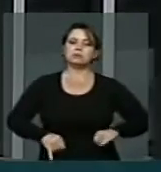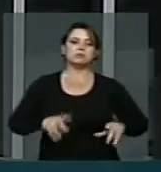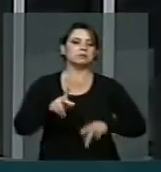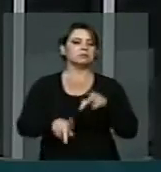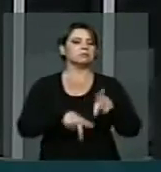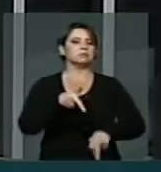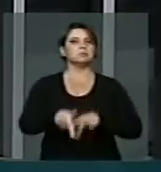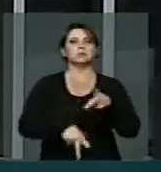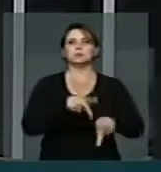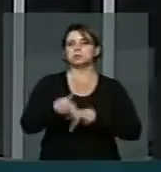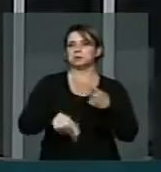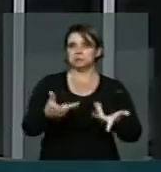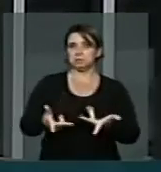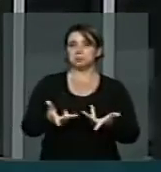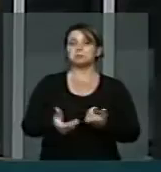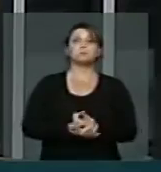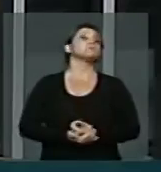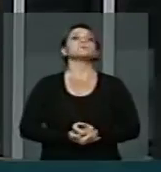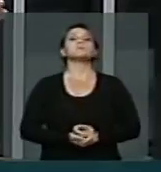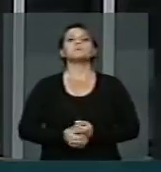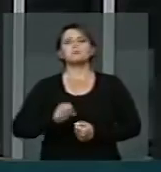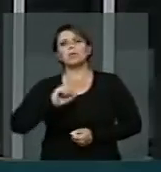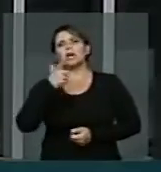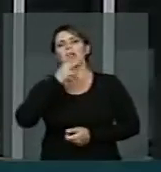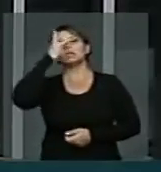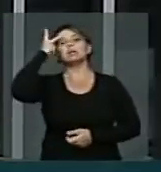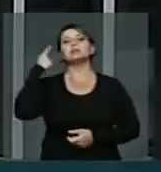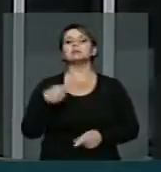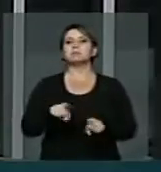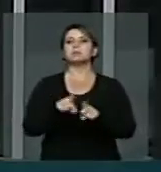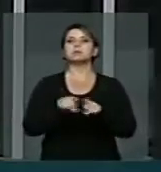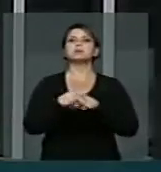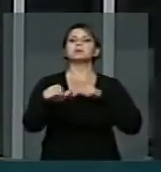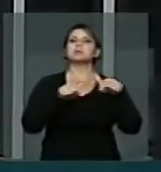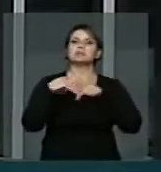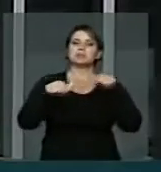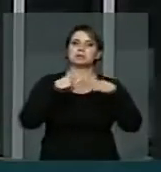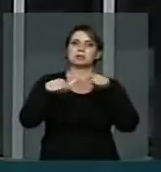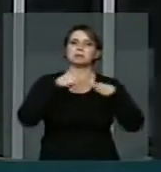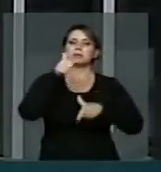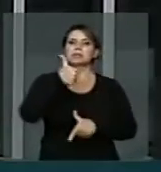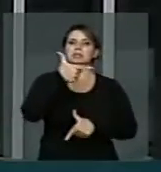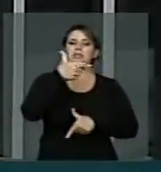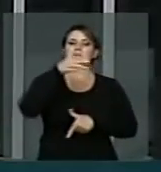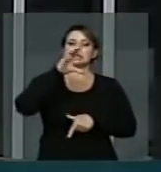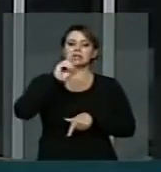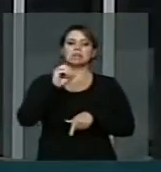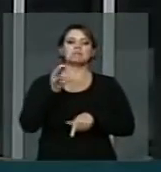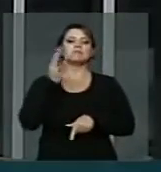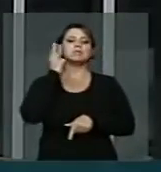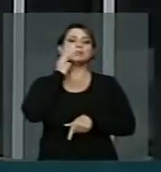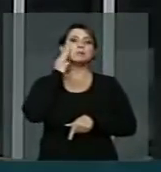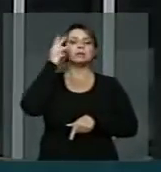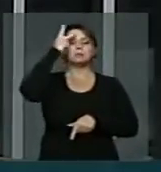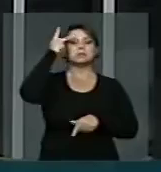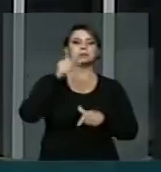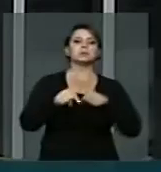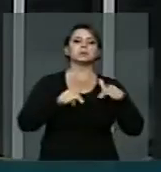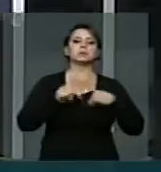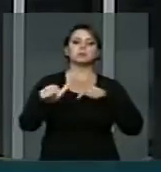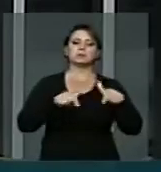trabalham. É claro que os que trabalham hoje, os 120 milhões de brasileiros na vida ativa e